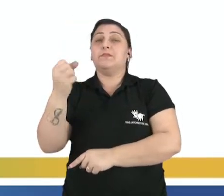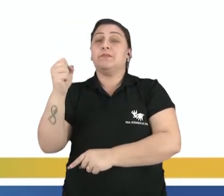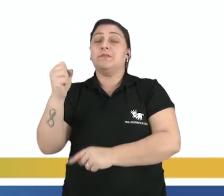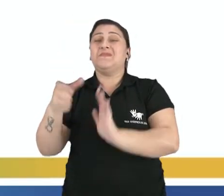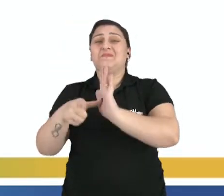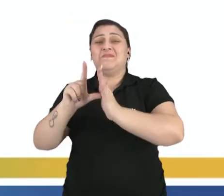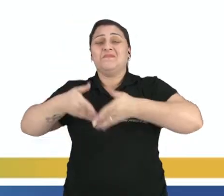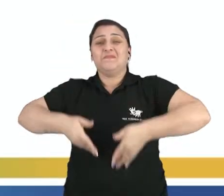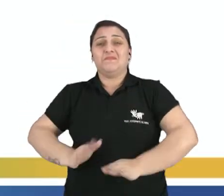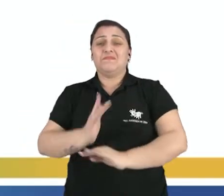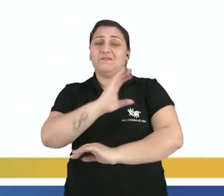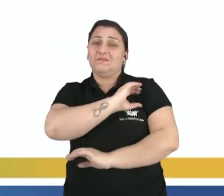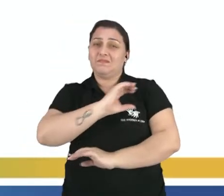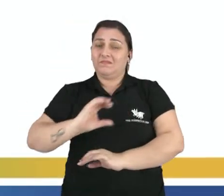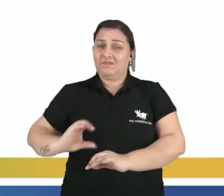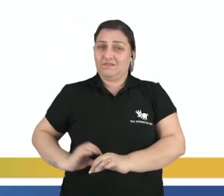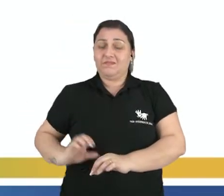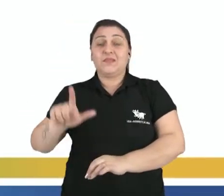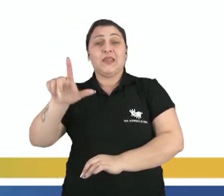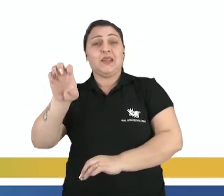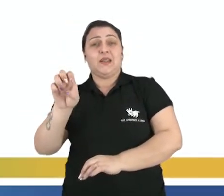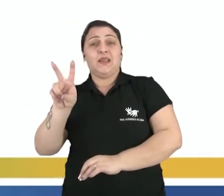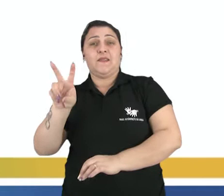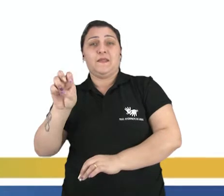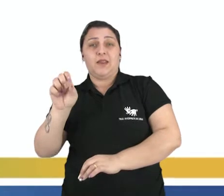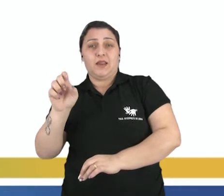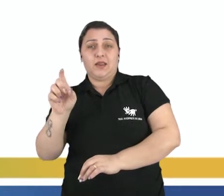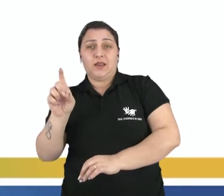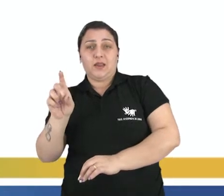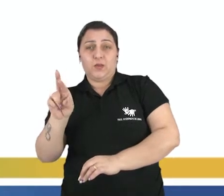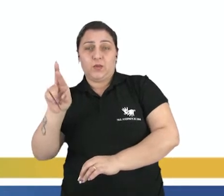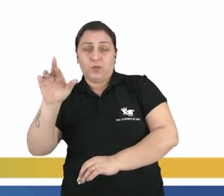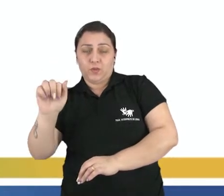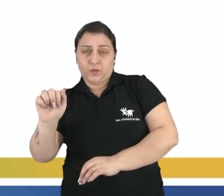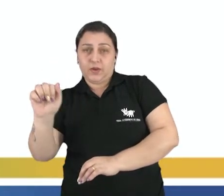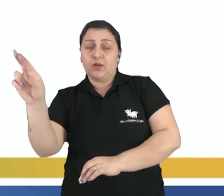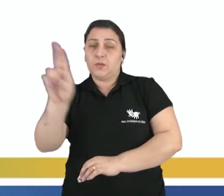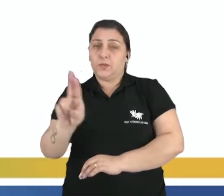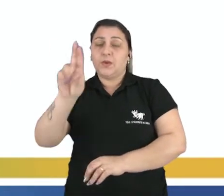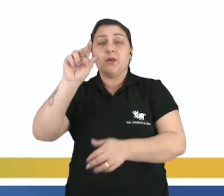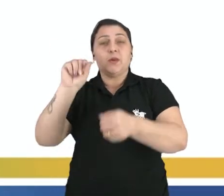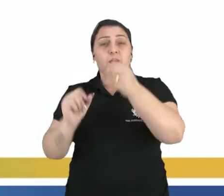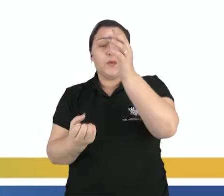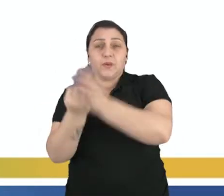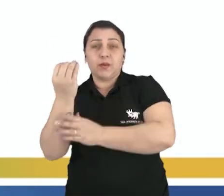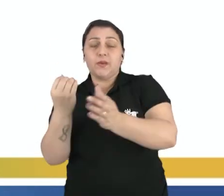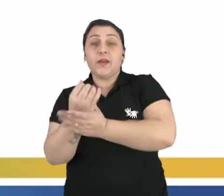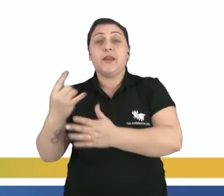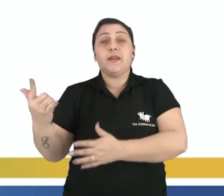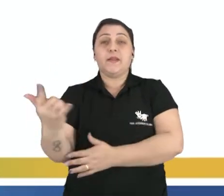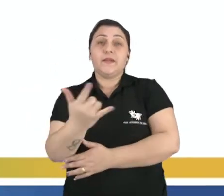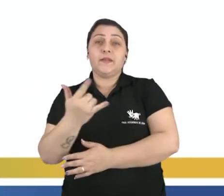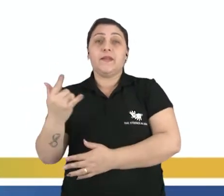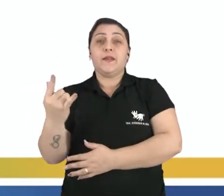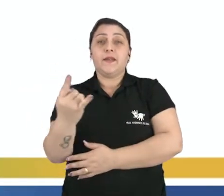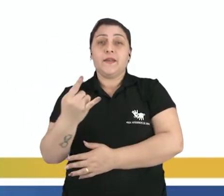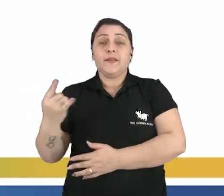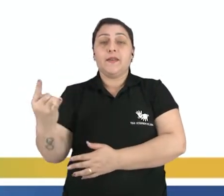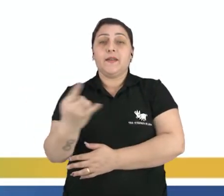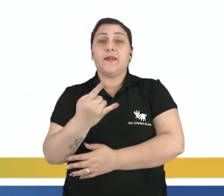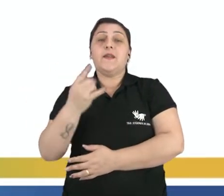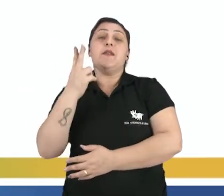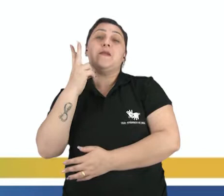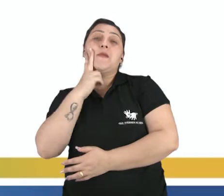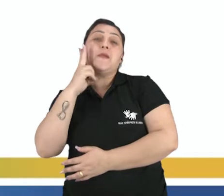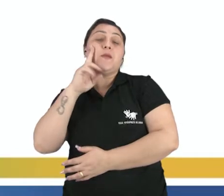de Cristo, a levedura é usada para a fabricação de cerveja e pão, vinho, cerveja e